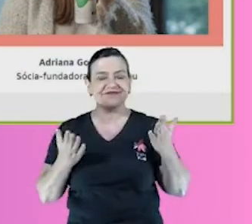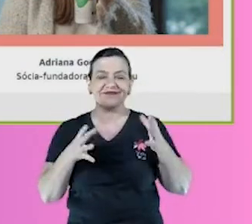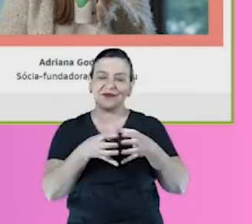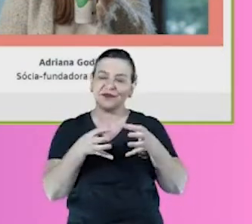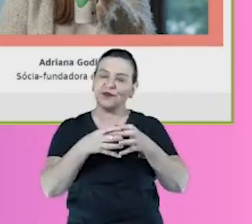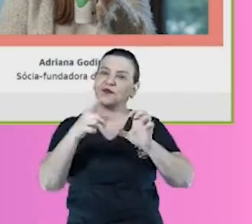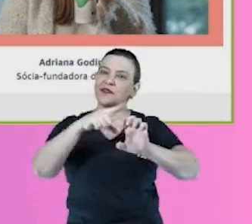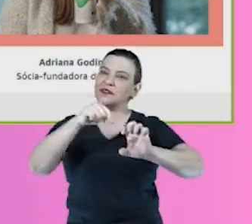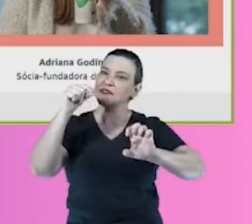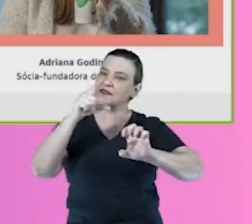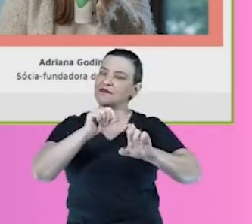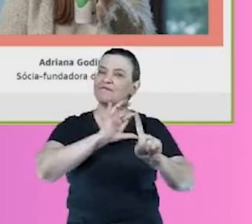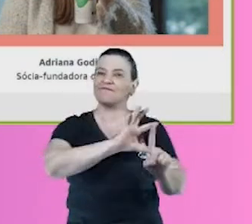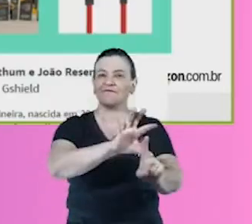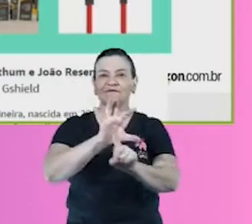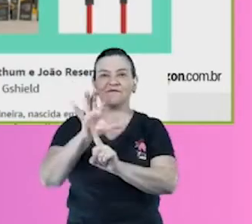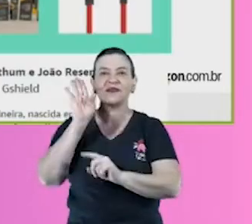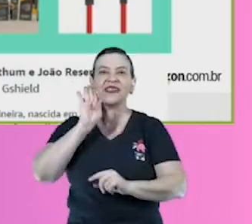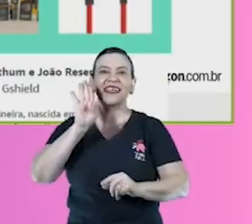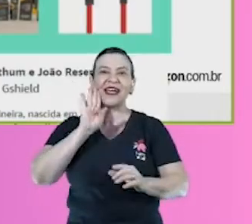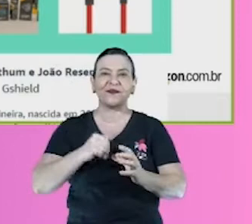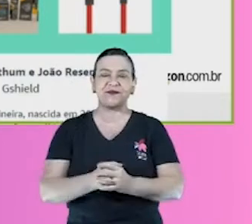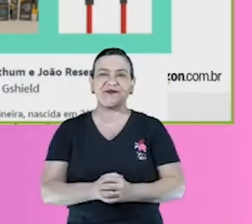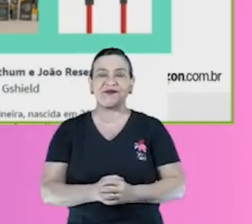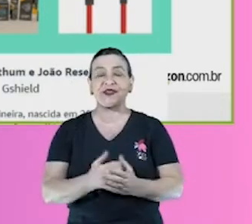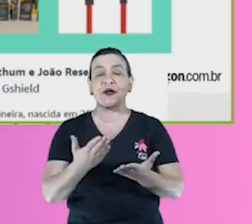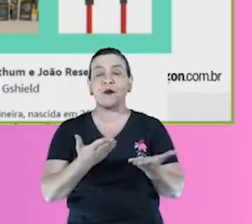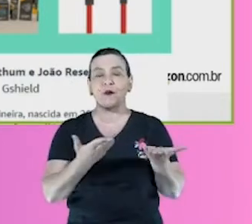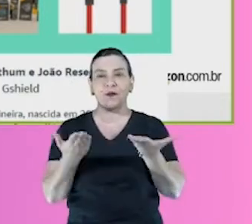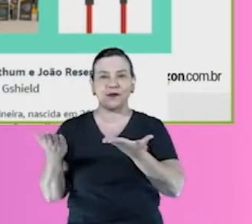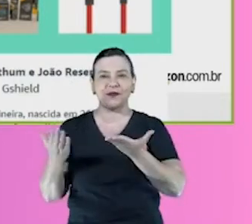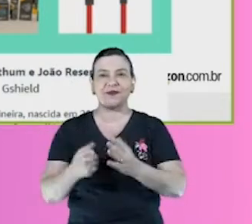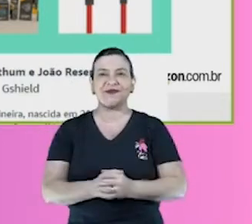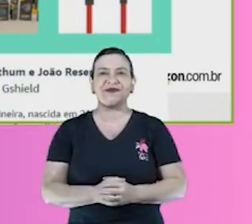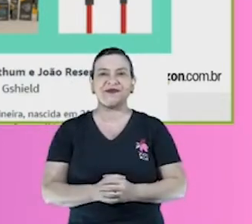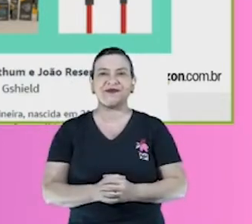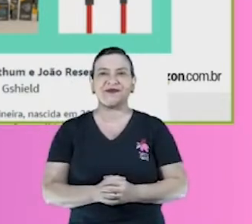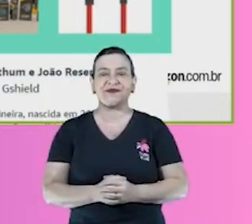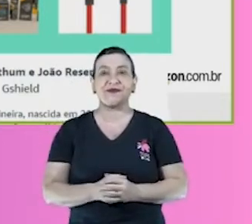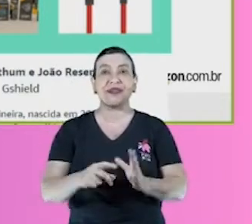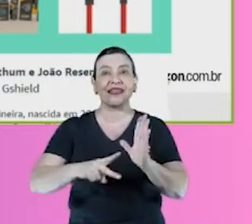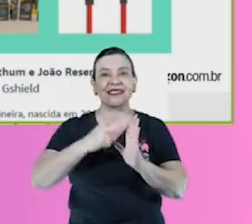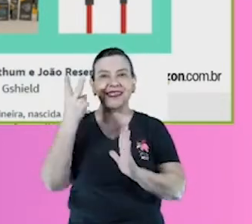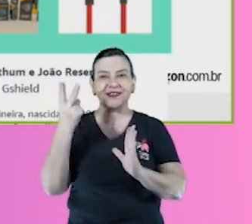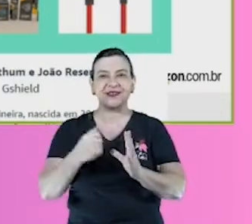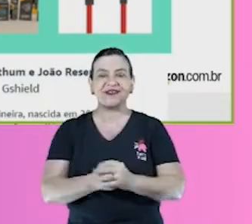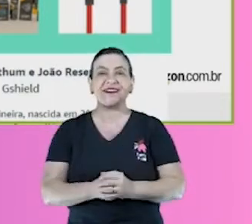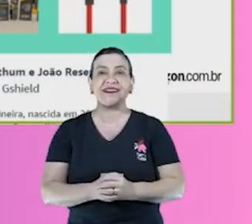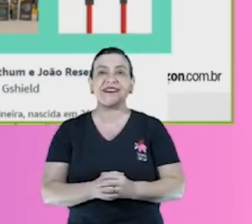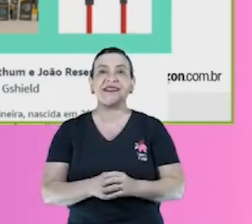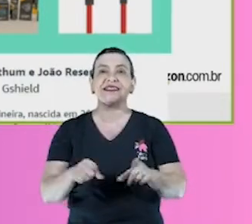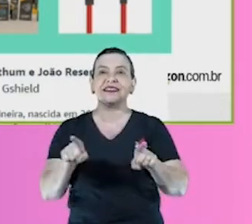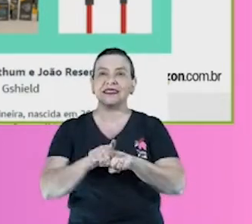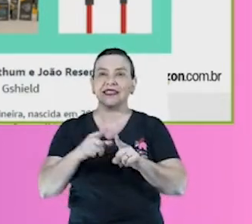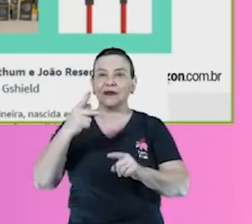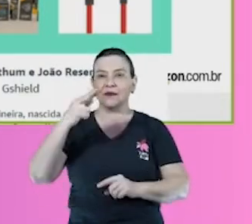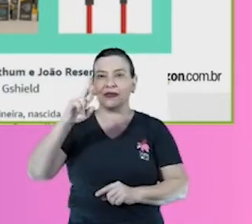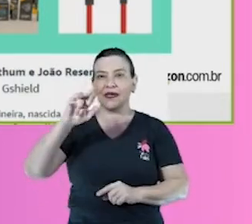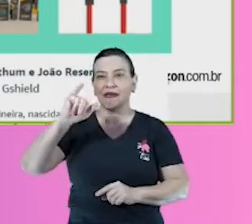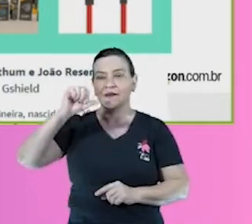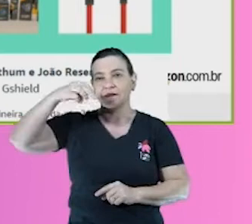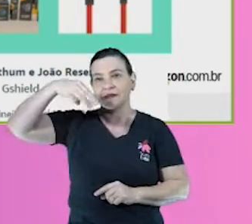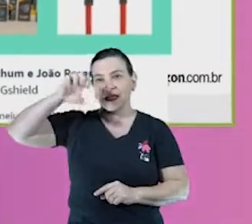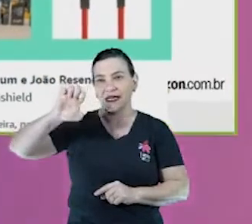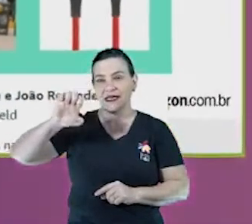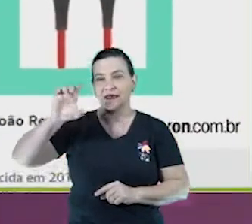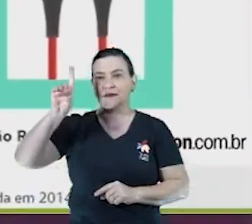elas. Então é super legal. Pode passar pro próximo, por favor. A gente teve esse segundo que foi durante o Prime Day. O Prime Day ele é um